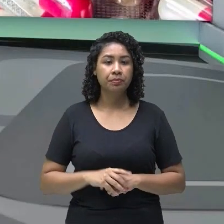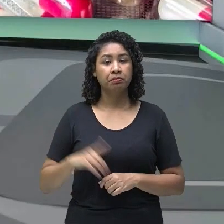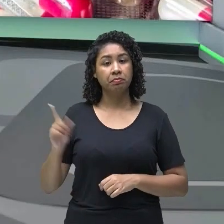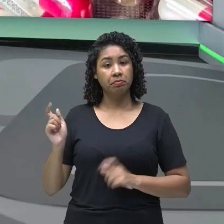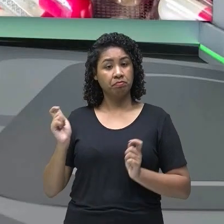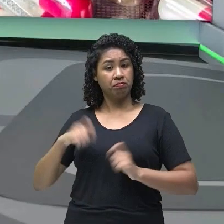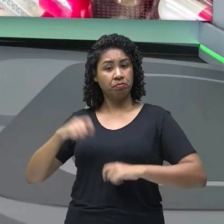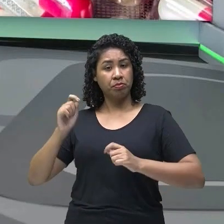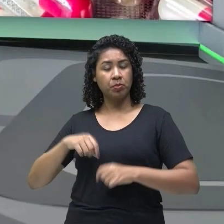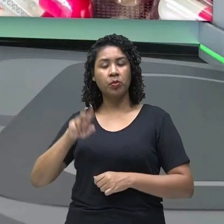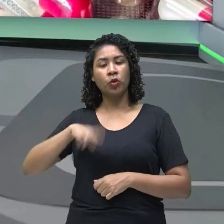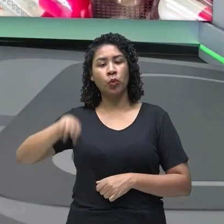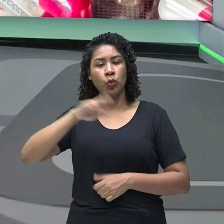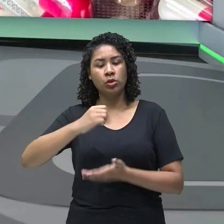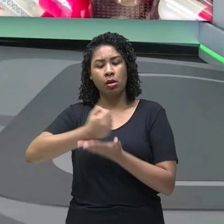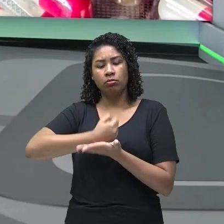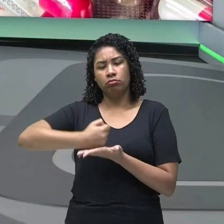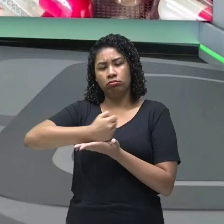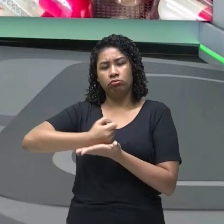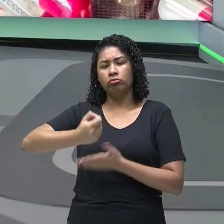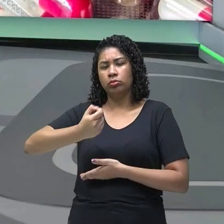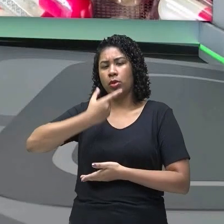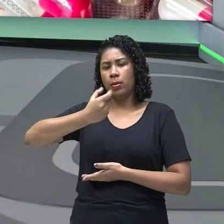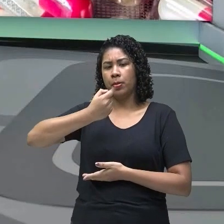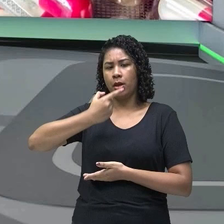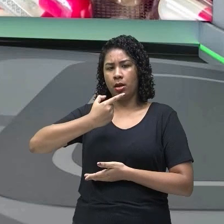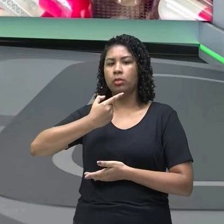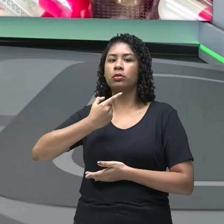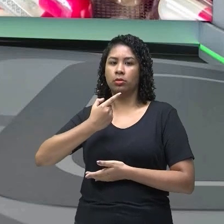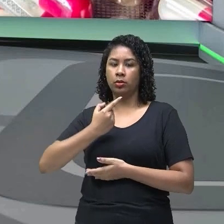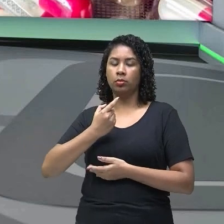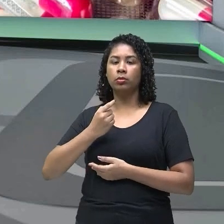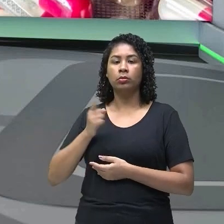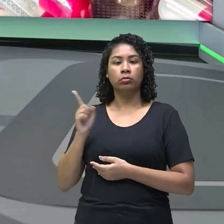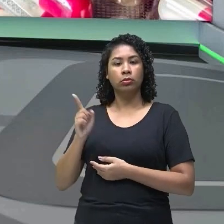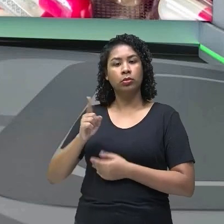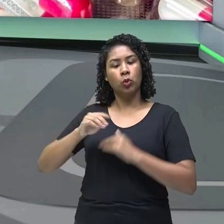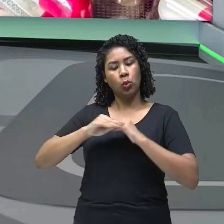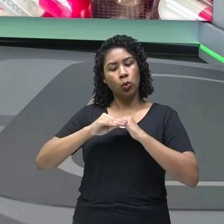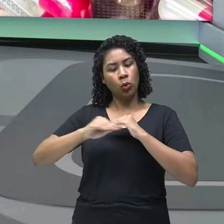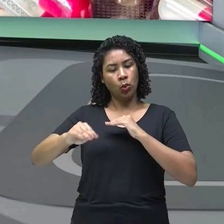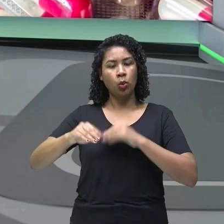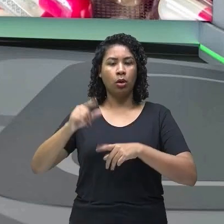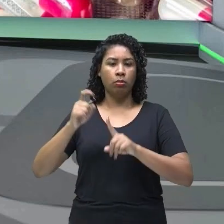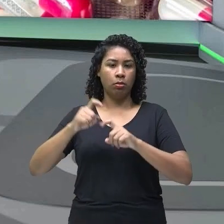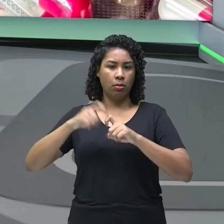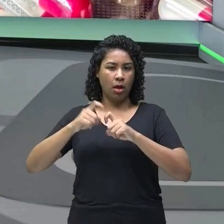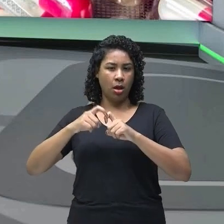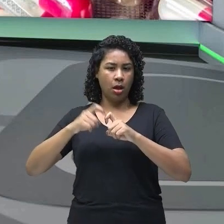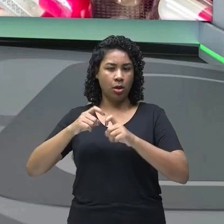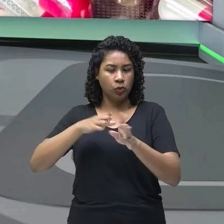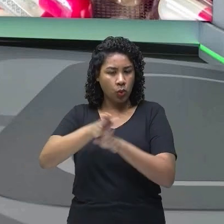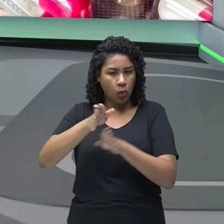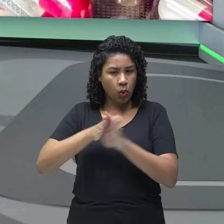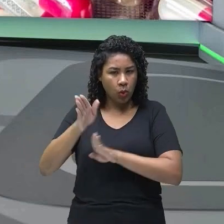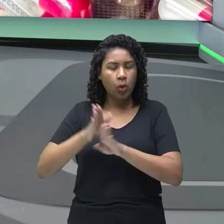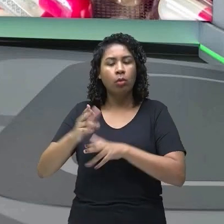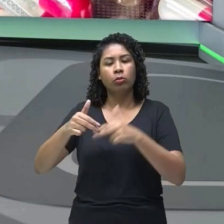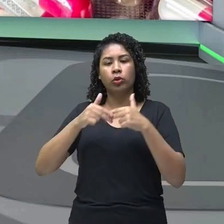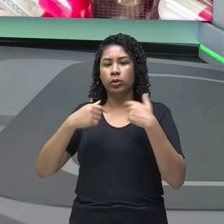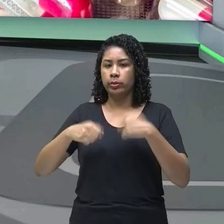combatidas com o uso de antibióticos, quando usados conforme a orientação médica. E são